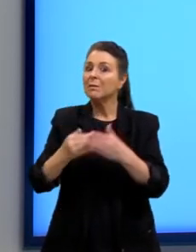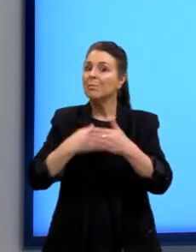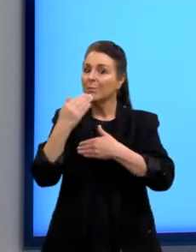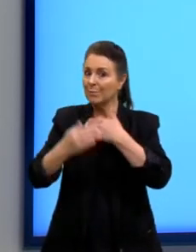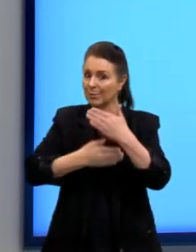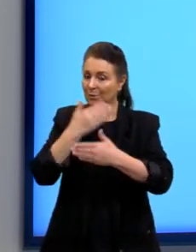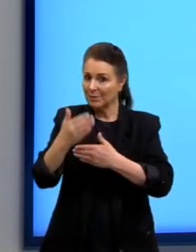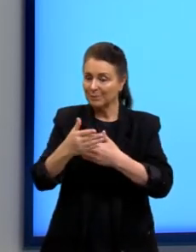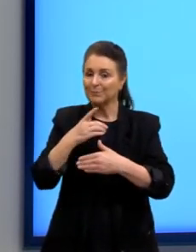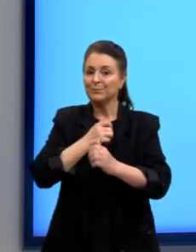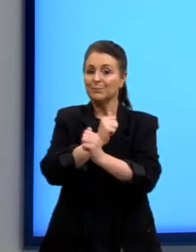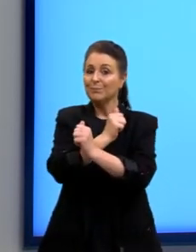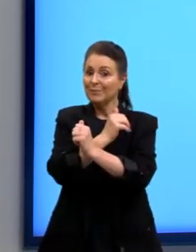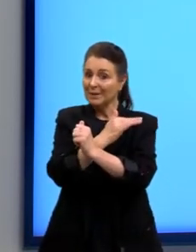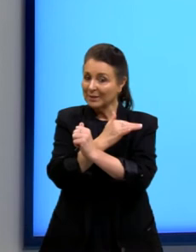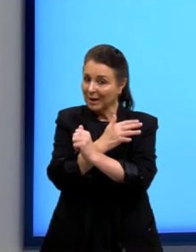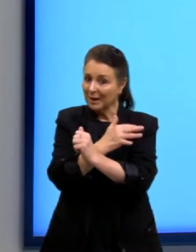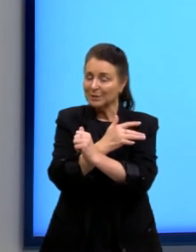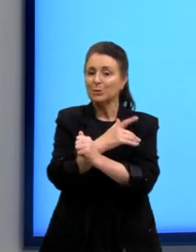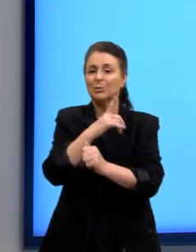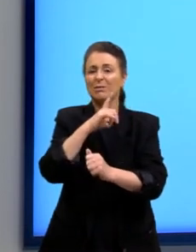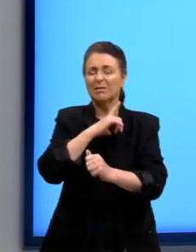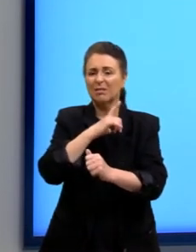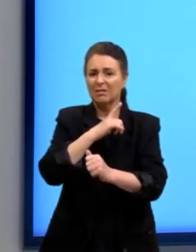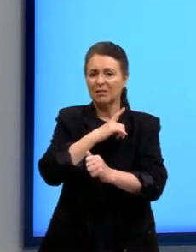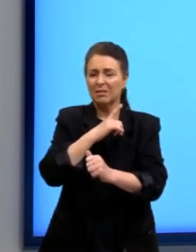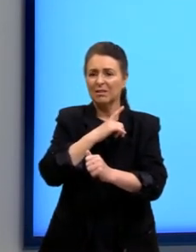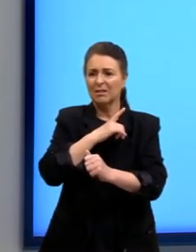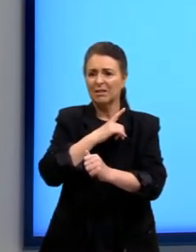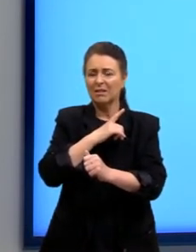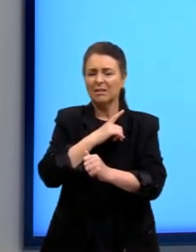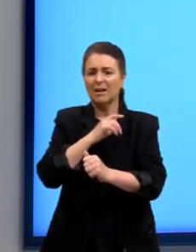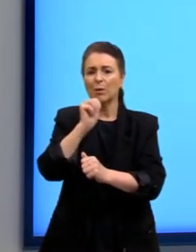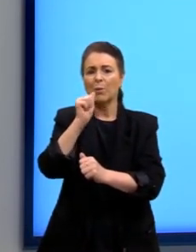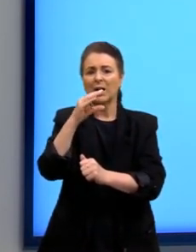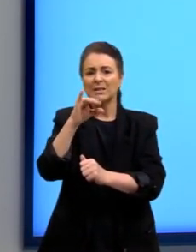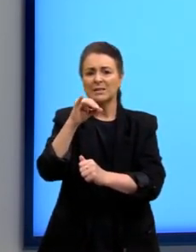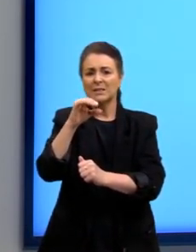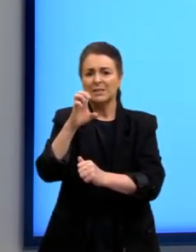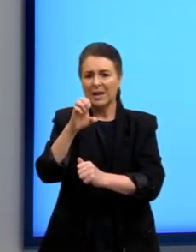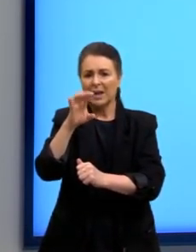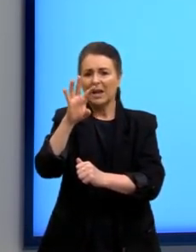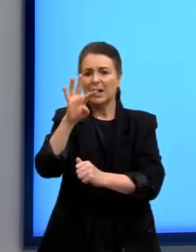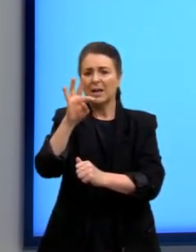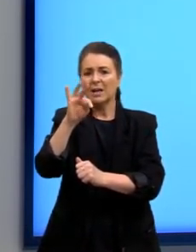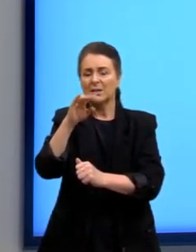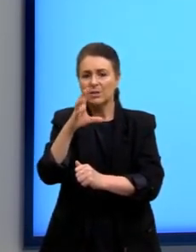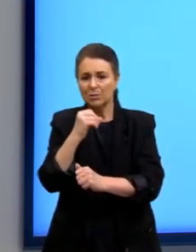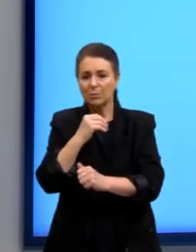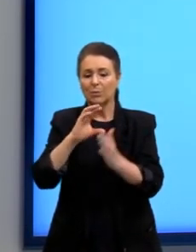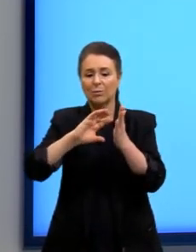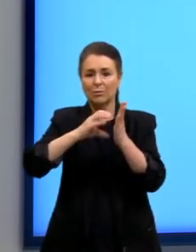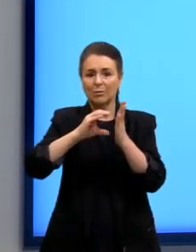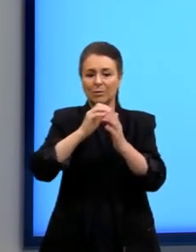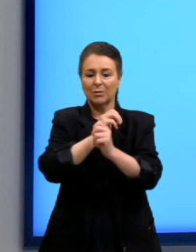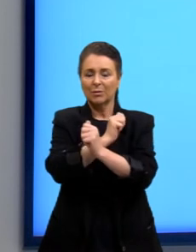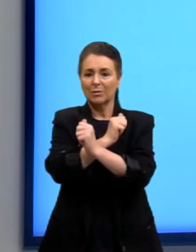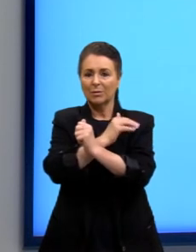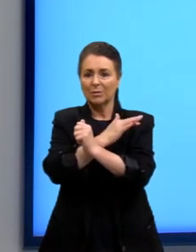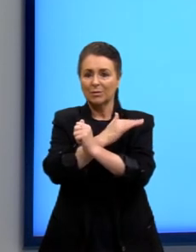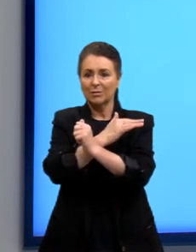ácido salicílico mais um anidito acético e eu vou ter um catalisador ácido formando